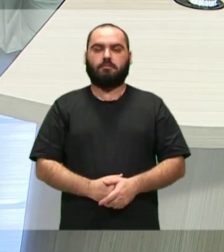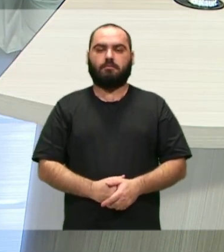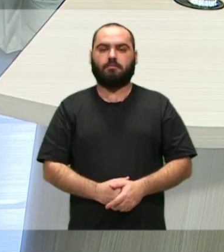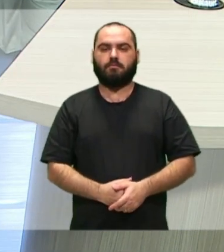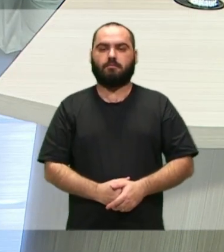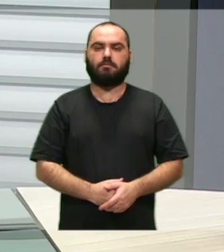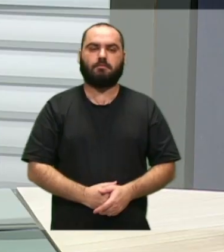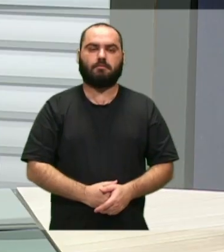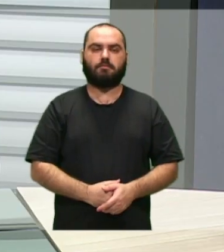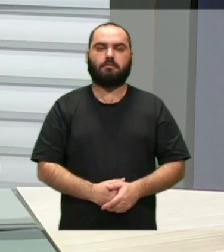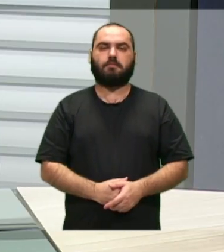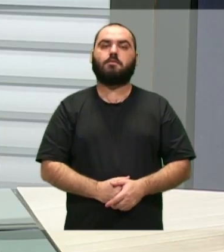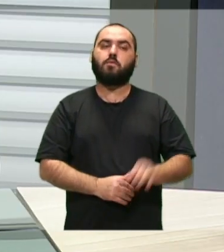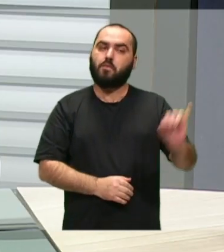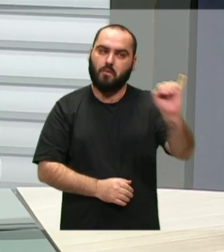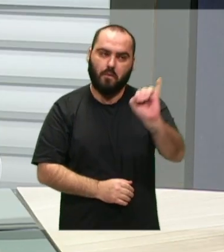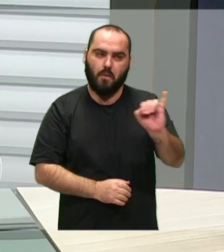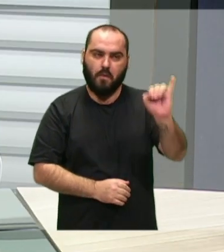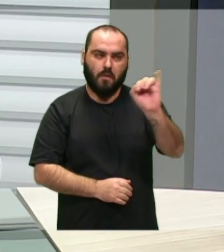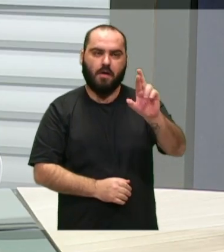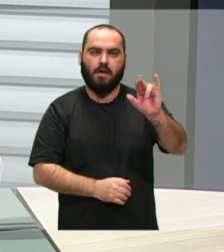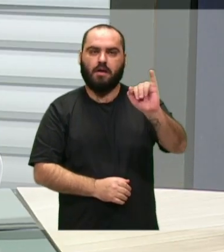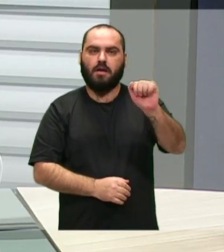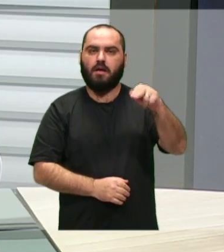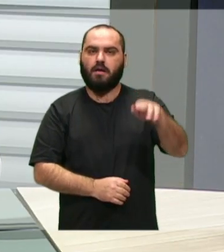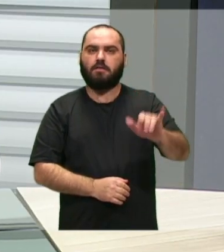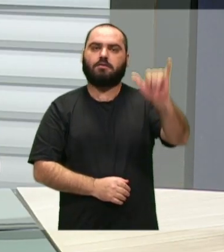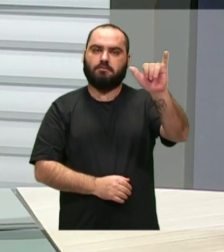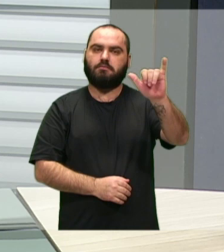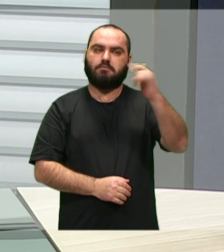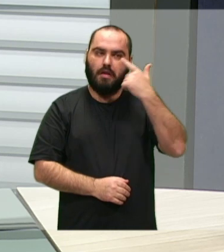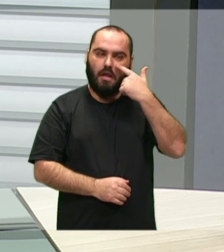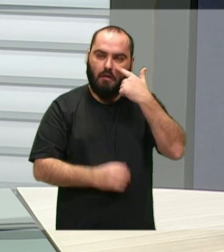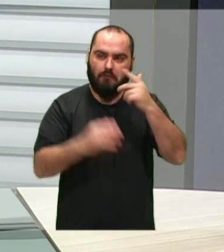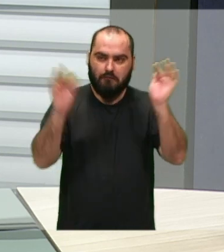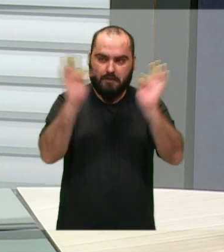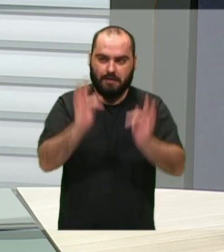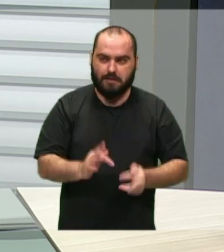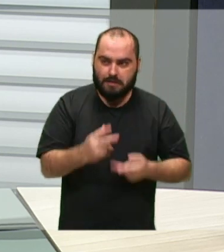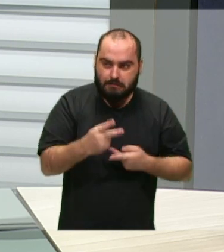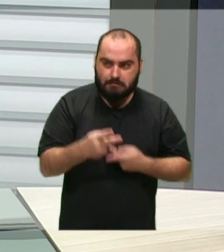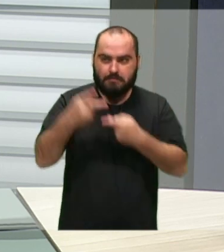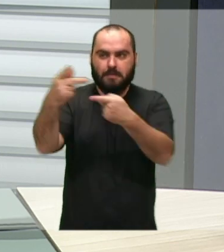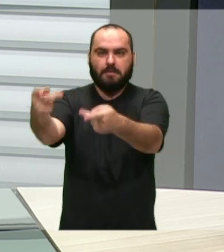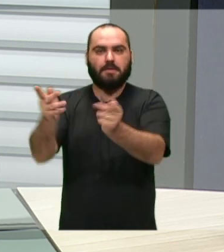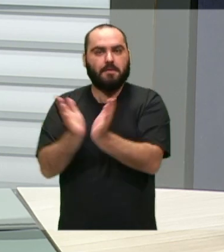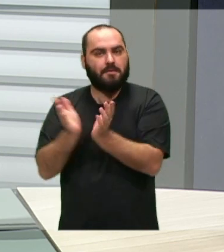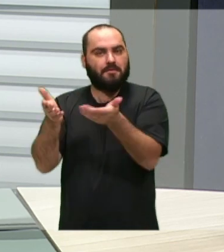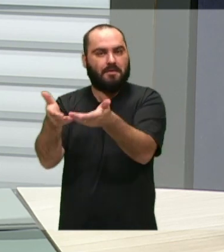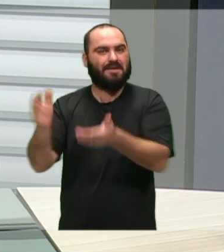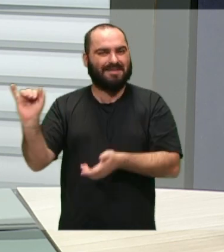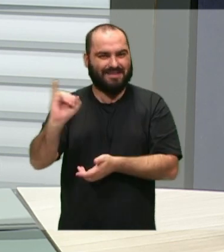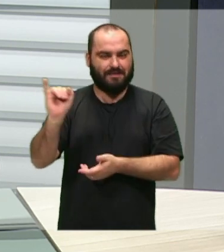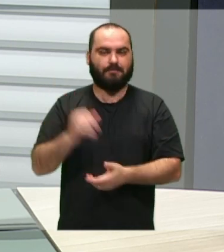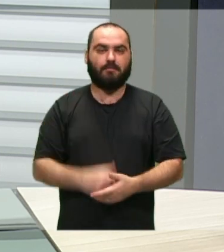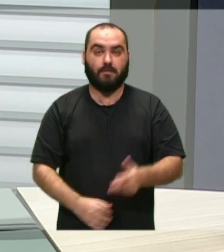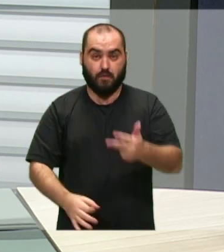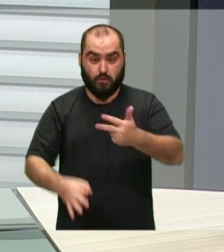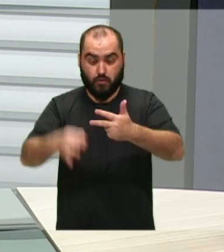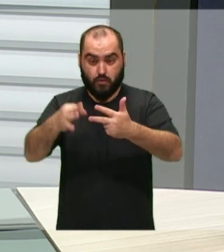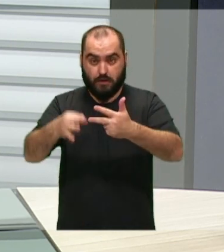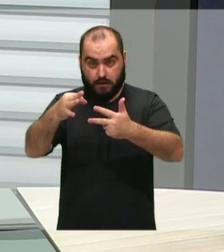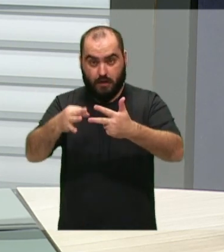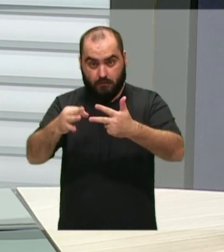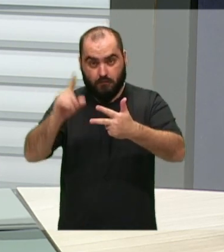Oi, Riane, obrigado pela pergunta também, fiquei feliz que acompanhei a visita de vocês também junto à comarca de Itajaí, né? Então, o Judiciário é um dos